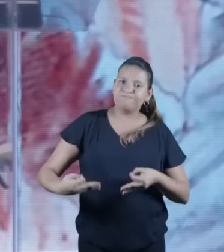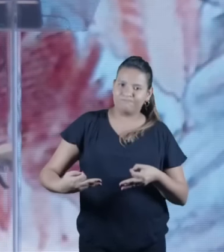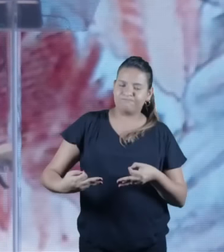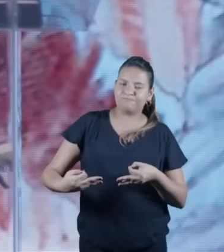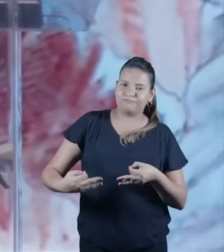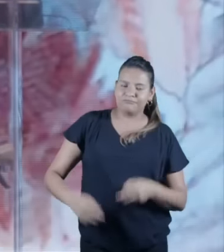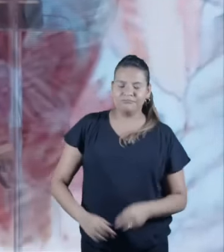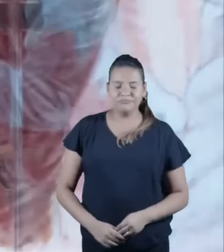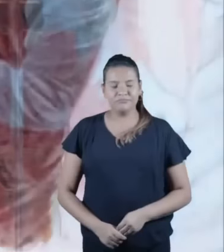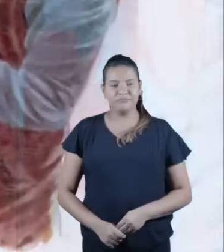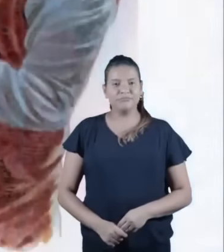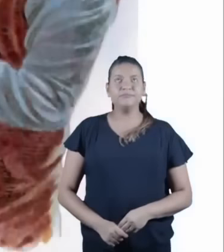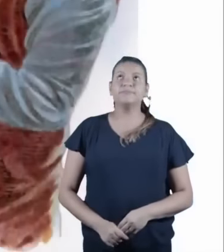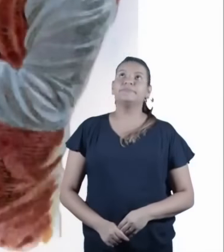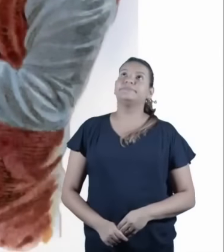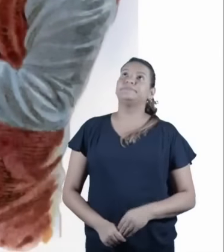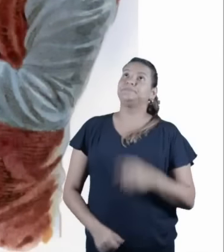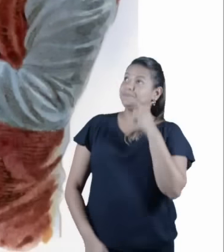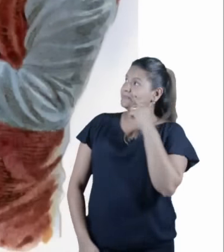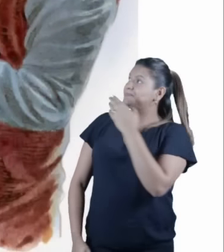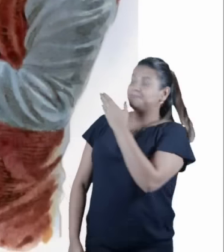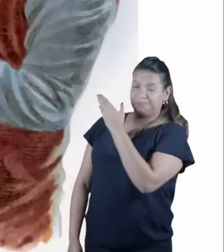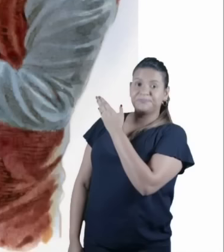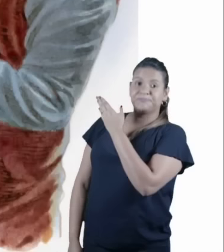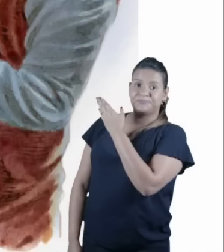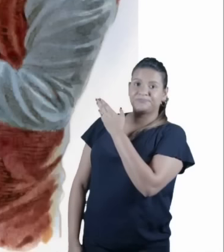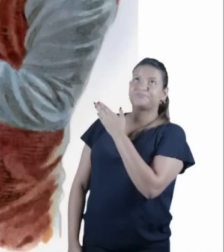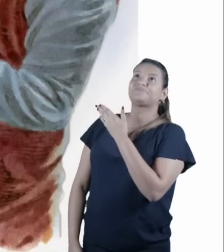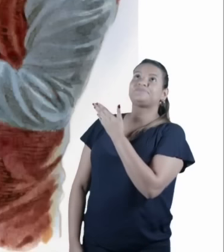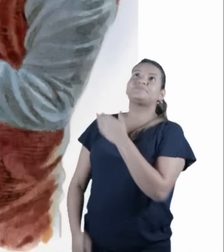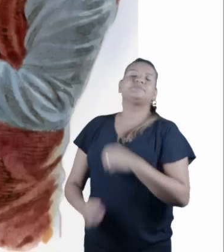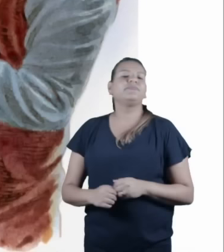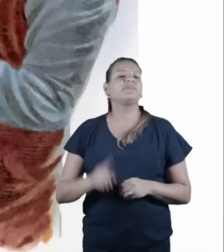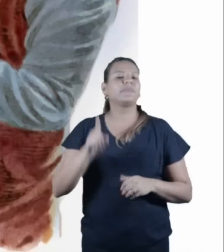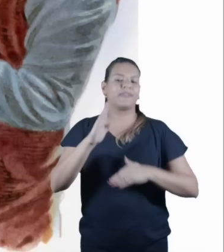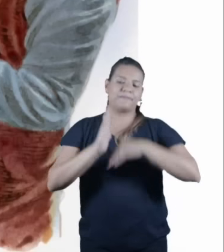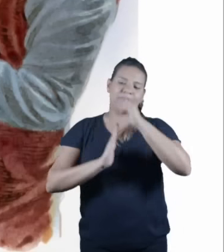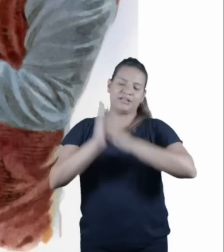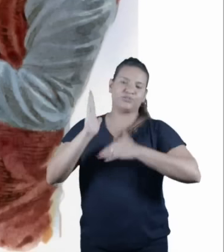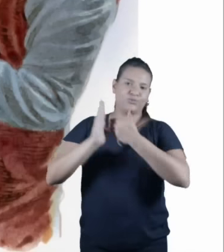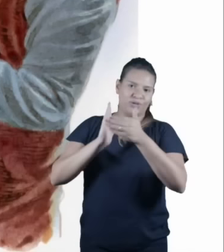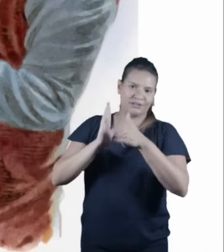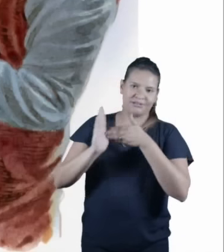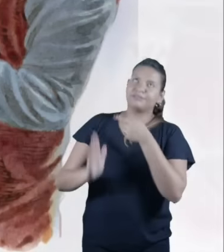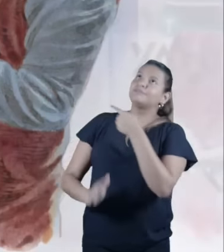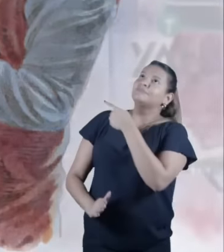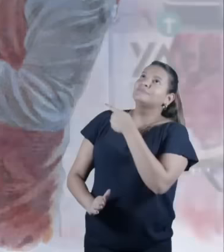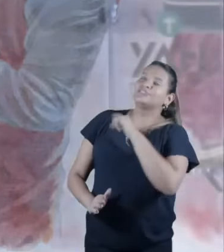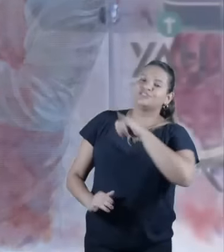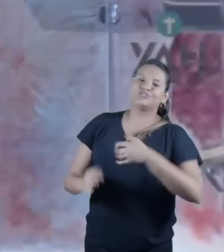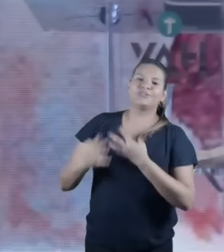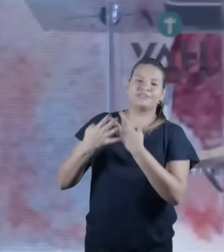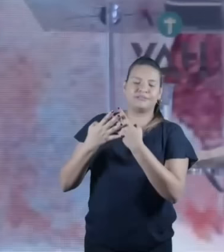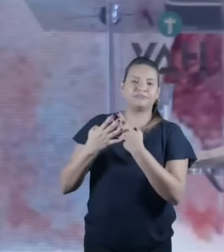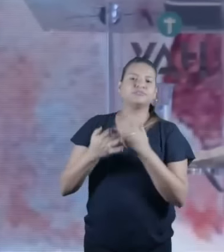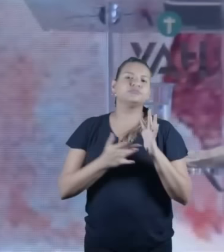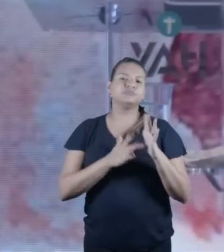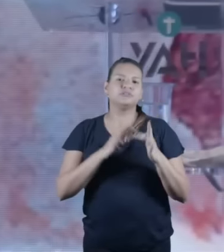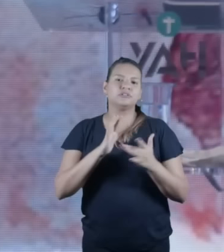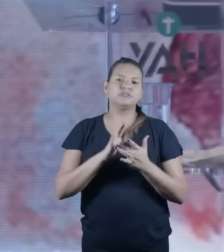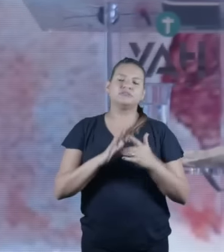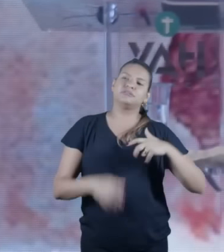e a gente tem a questão que a gente falou da Páscoa judaica que Jesus subia ao templo mas também